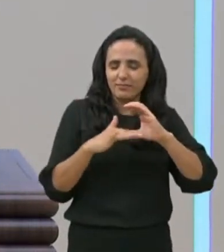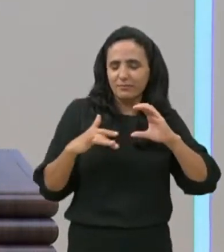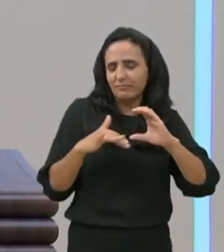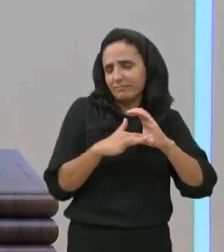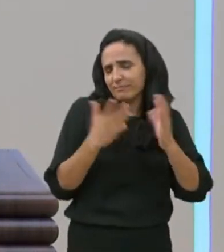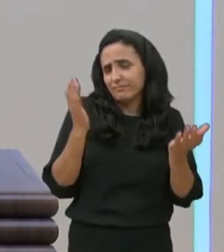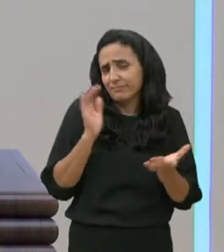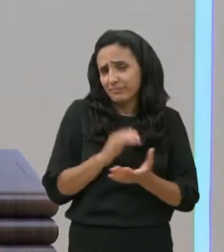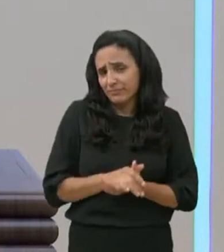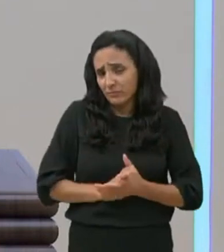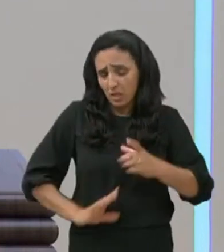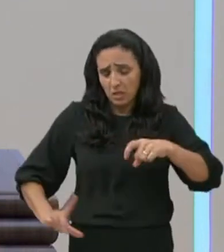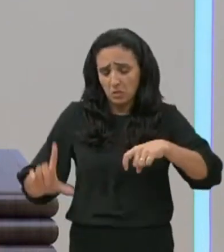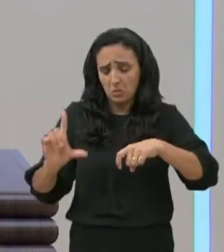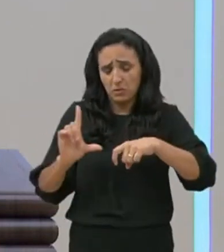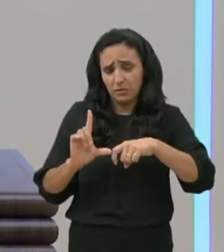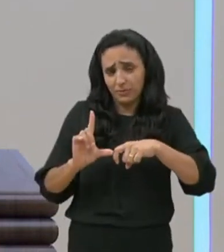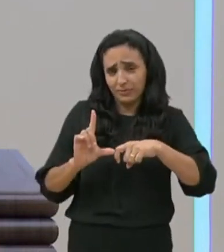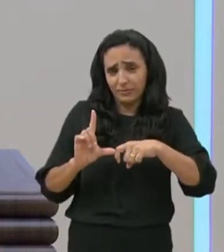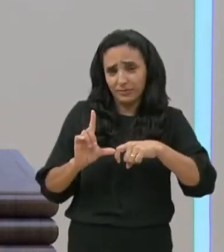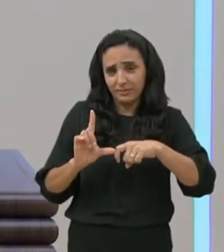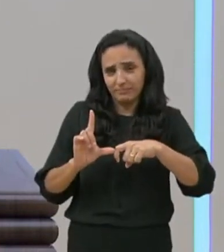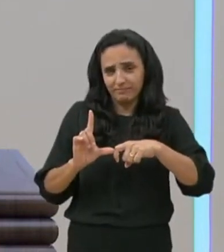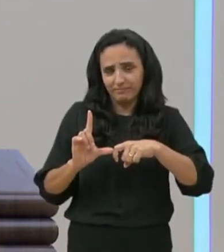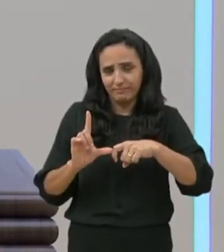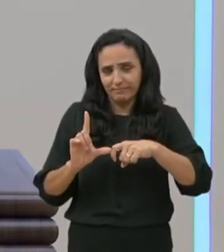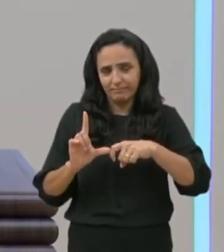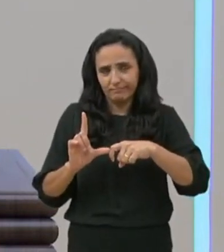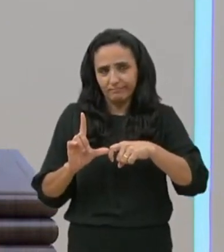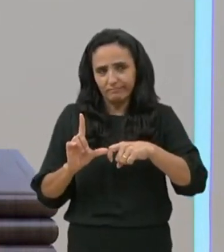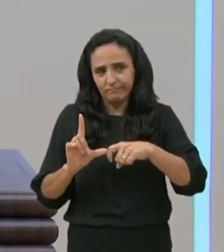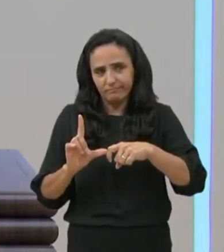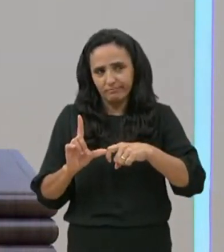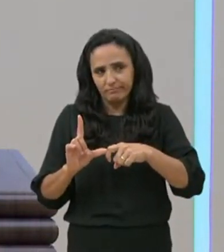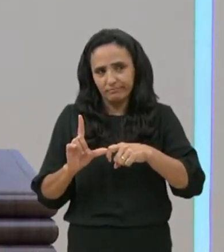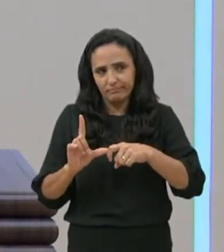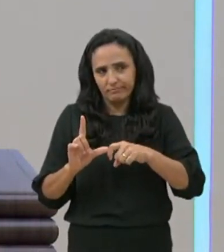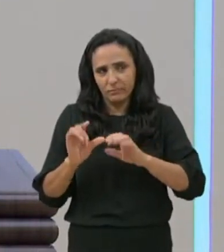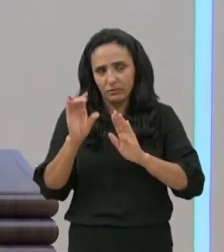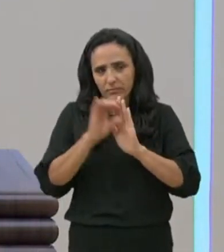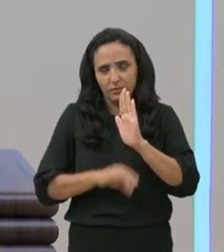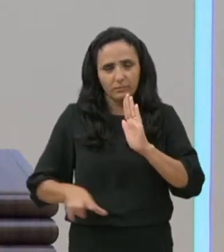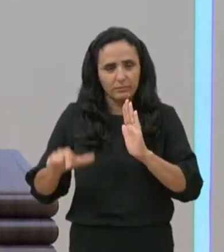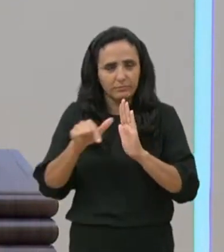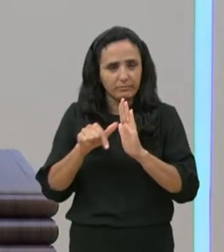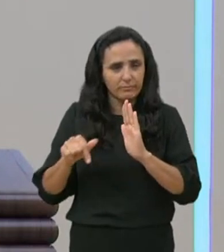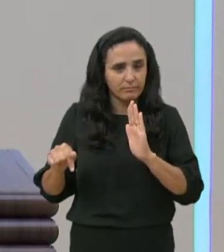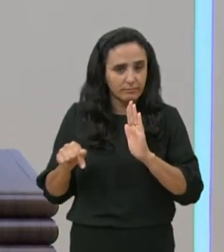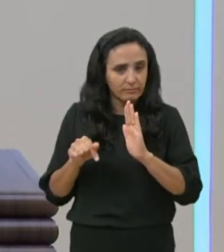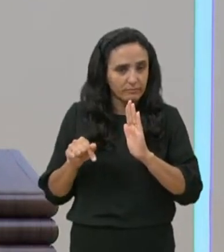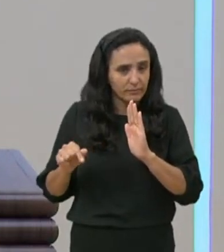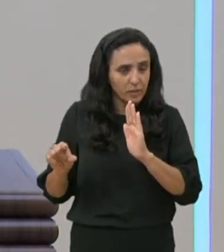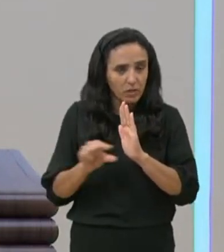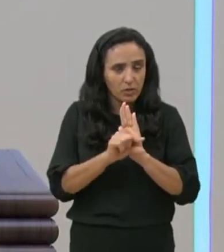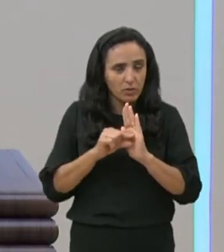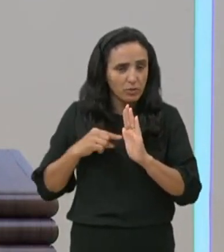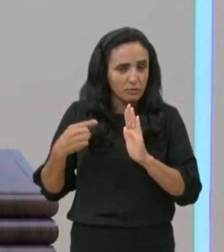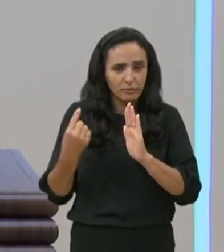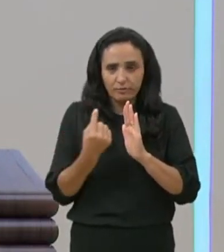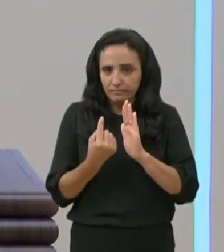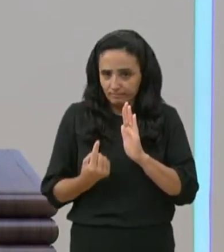escrito por Lucas, no capítulo de número 7, já iniciando do versículo de número 1.